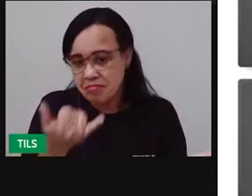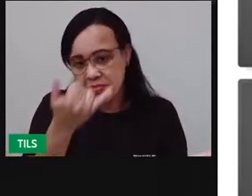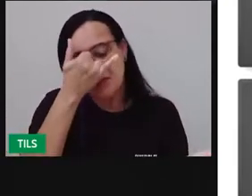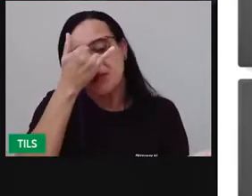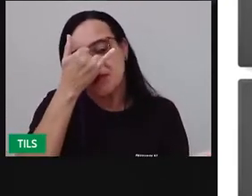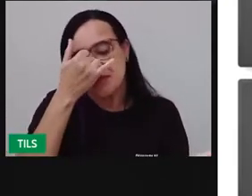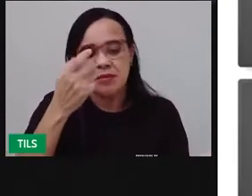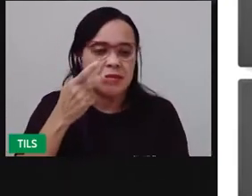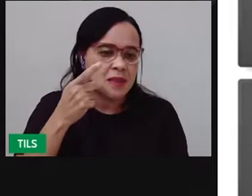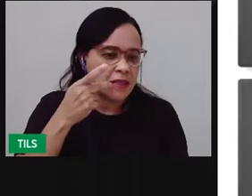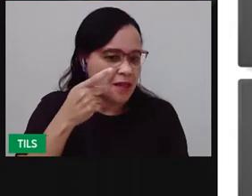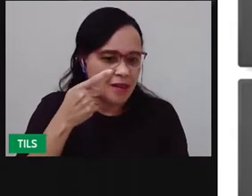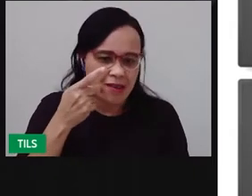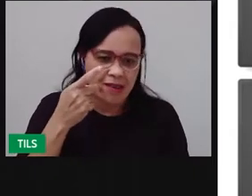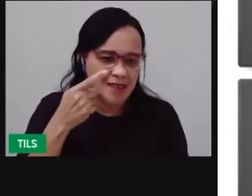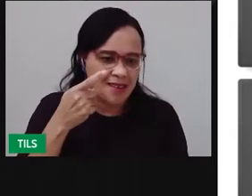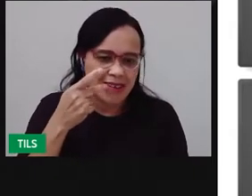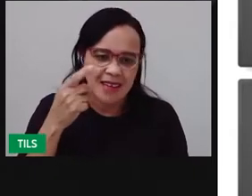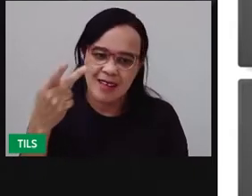Errei, mas de novo.